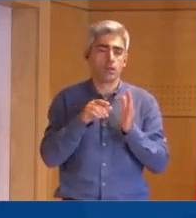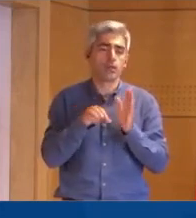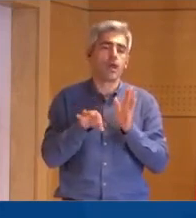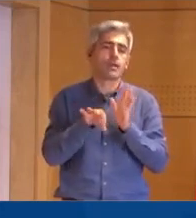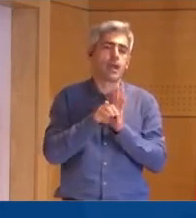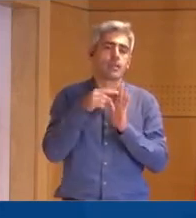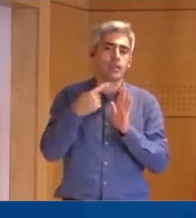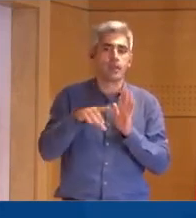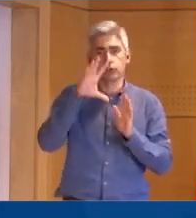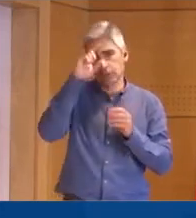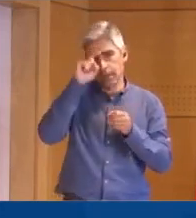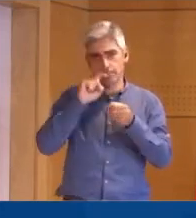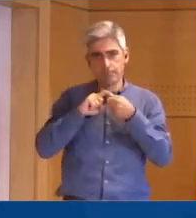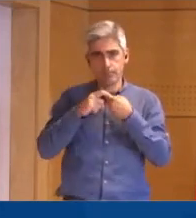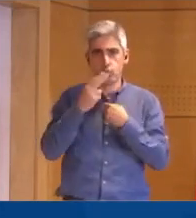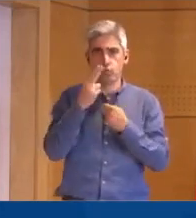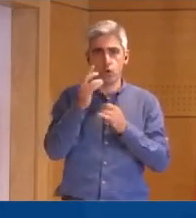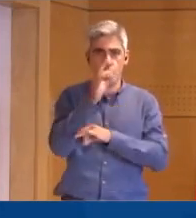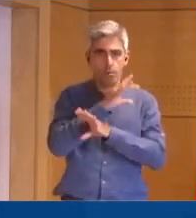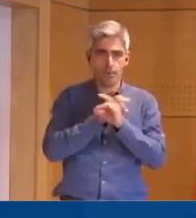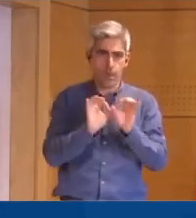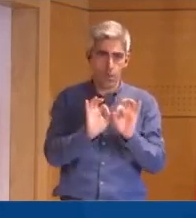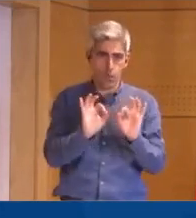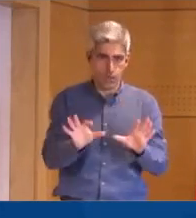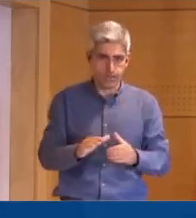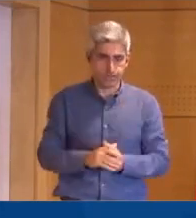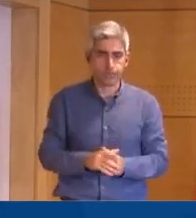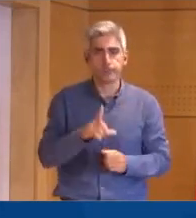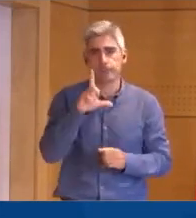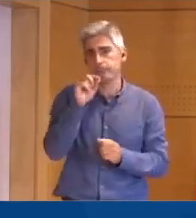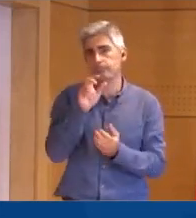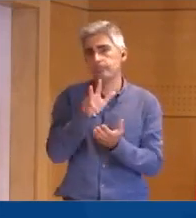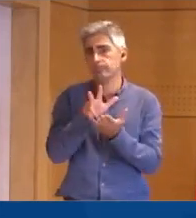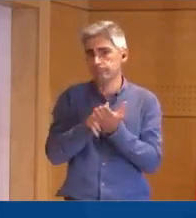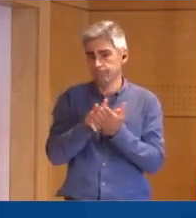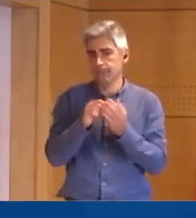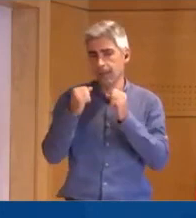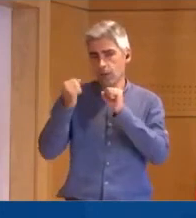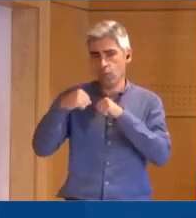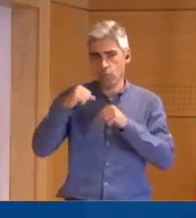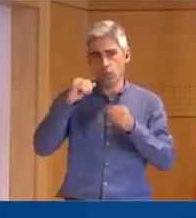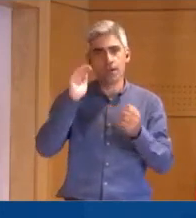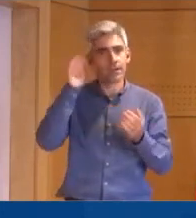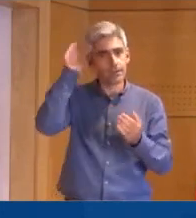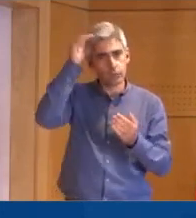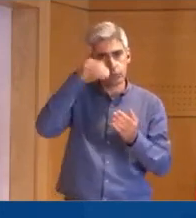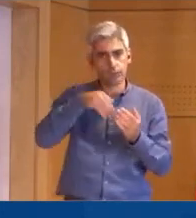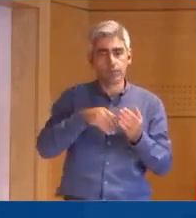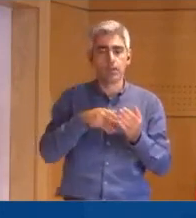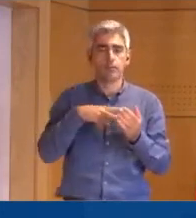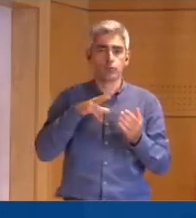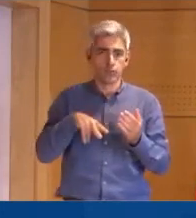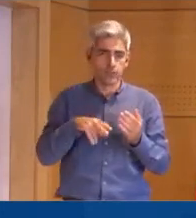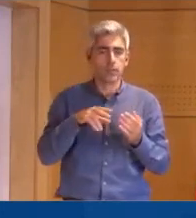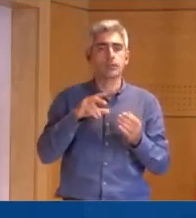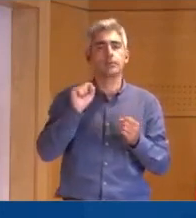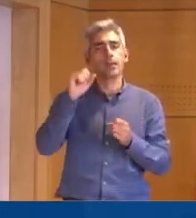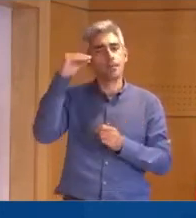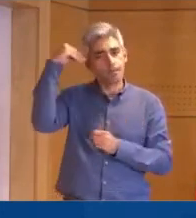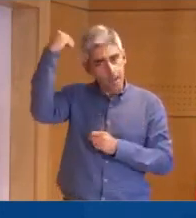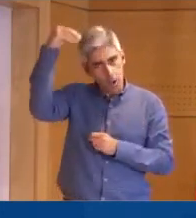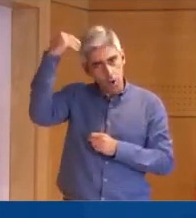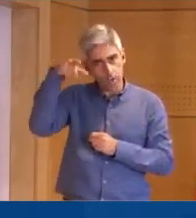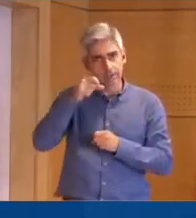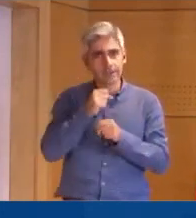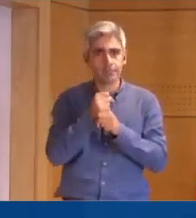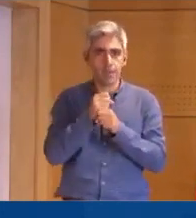emitidos por Estados-membros da União Europeia. Foi ainda aprovado o acordo entre a República Portuguesa e o Reino de Marrocos sobre o trabalho e